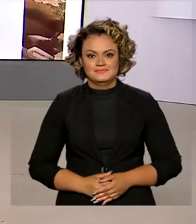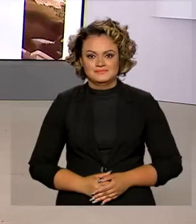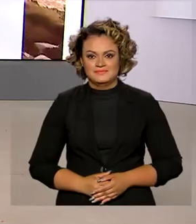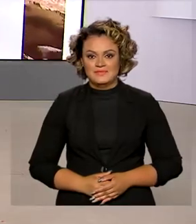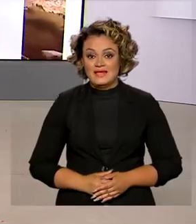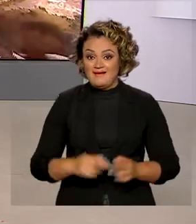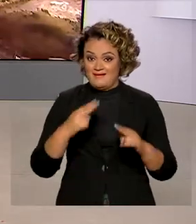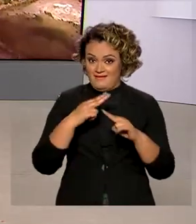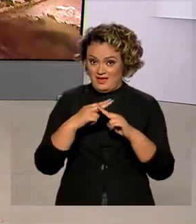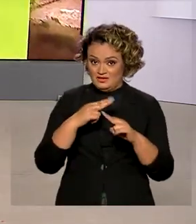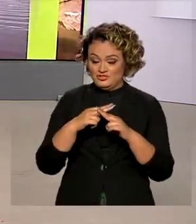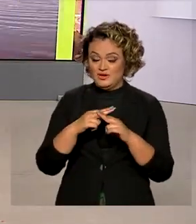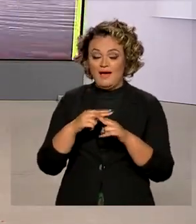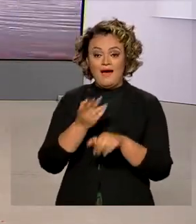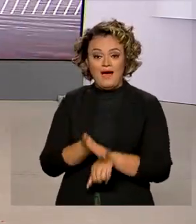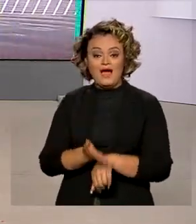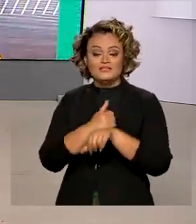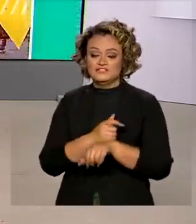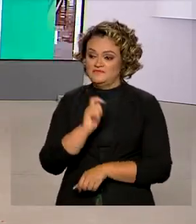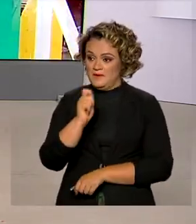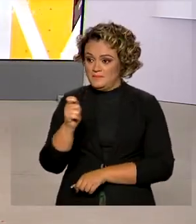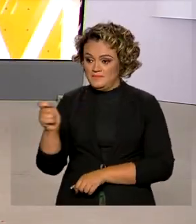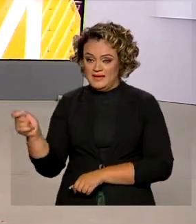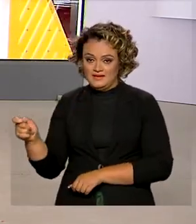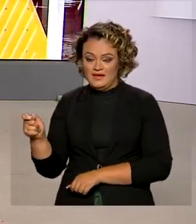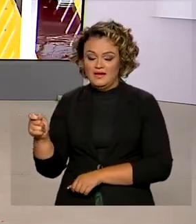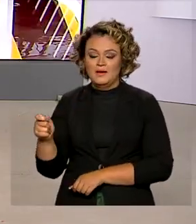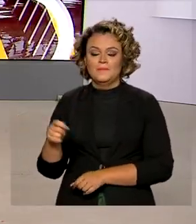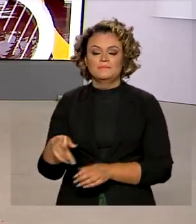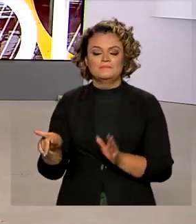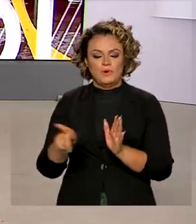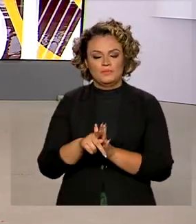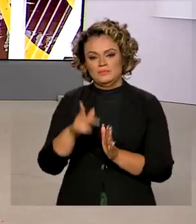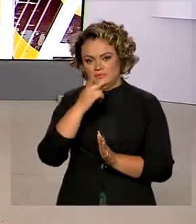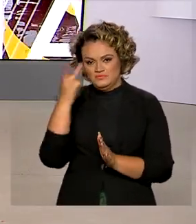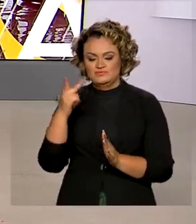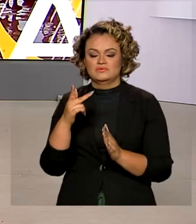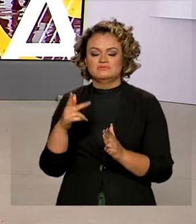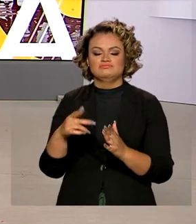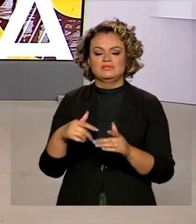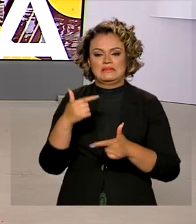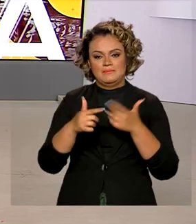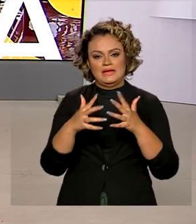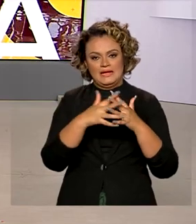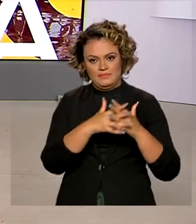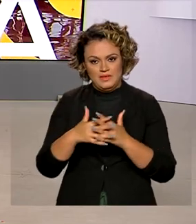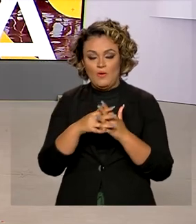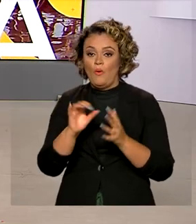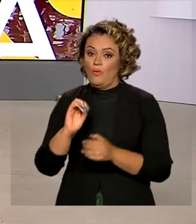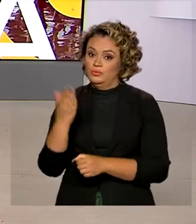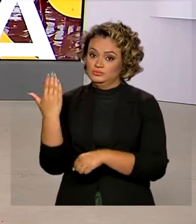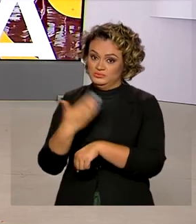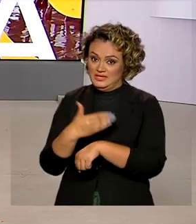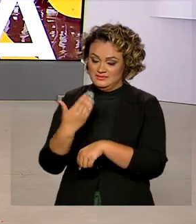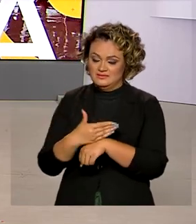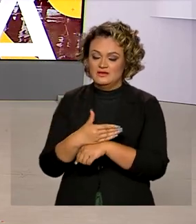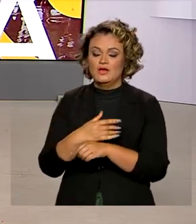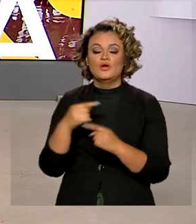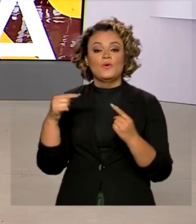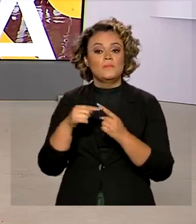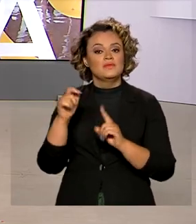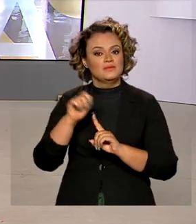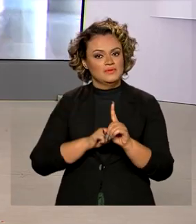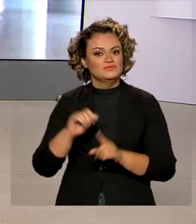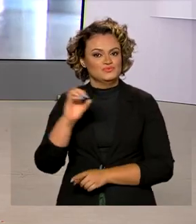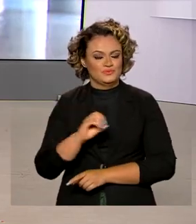A Caixa antecipou os benefícios caminhoneiro e taxista e paga hoje a parcela de outubro. Vamos